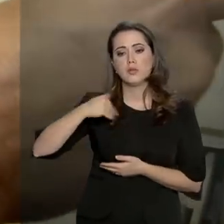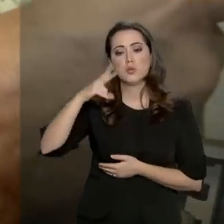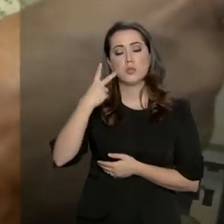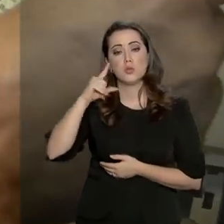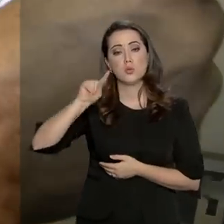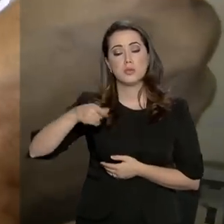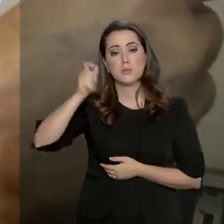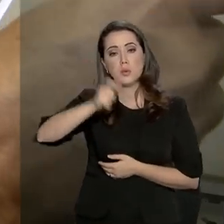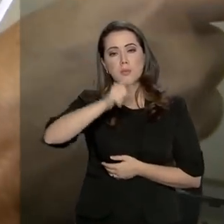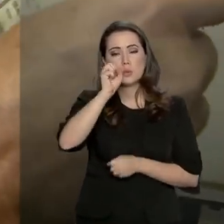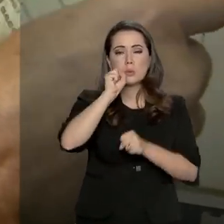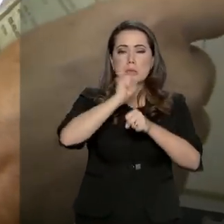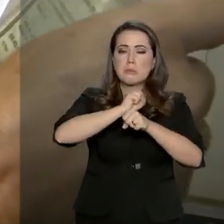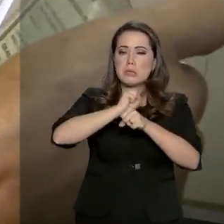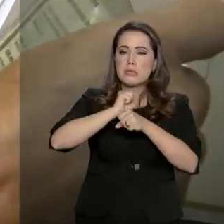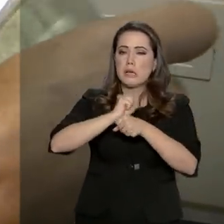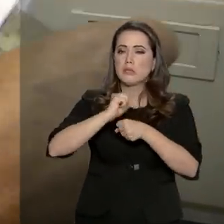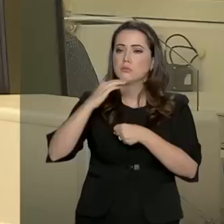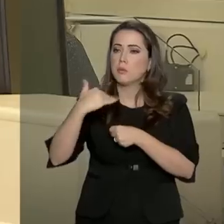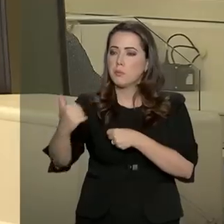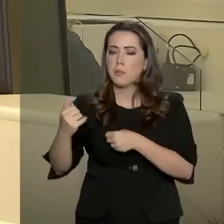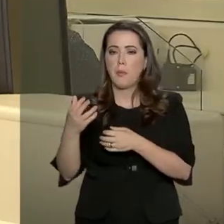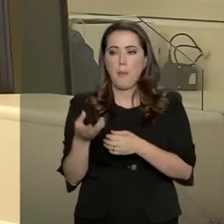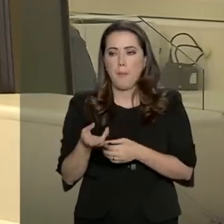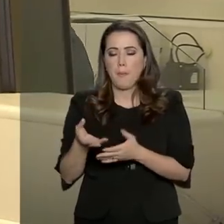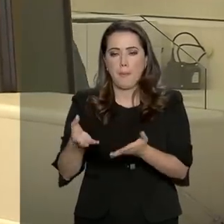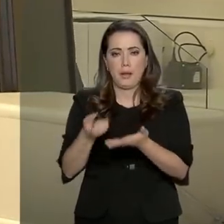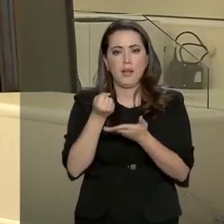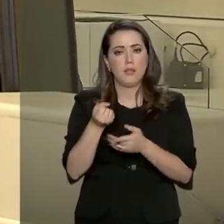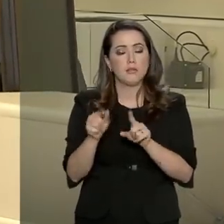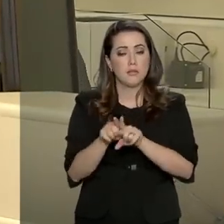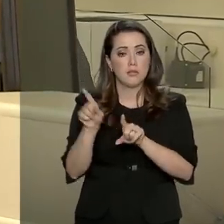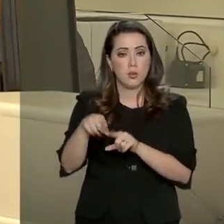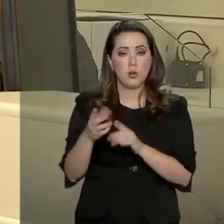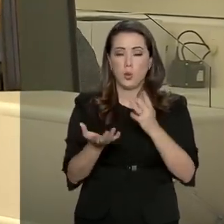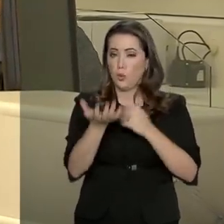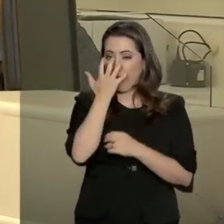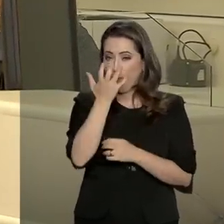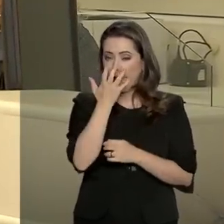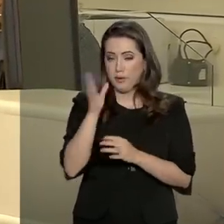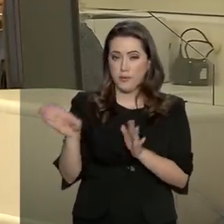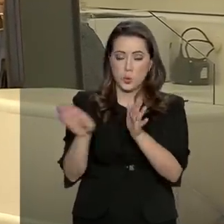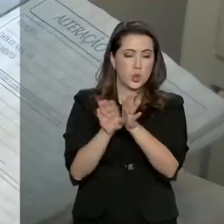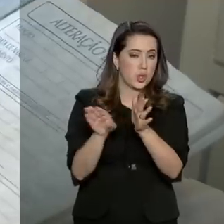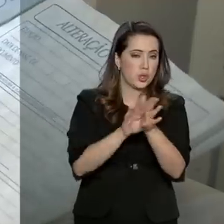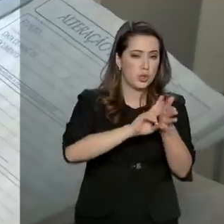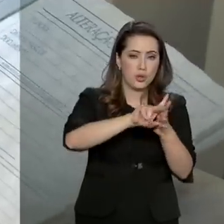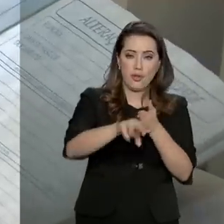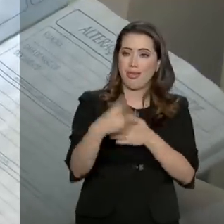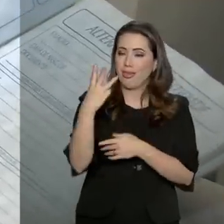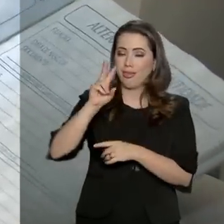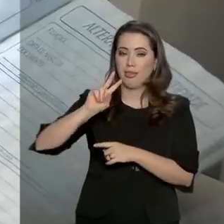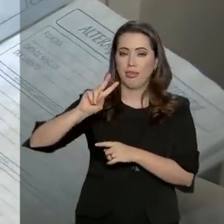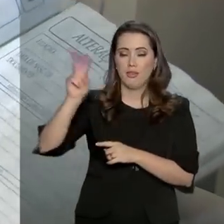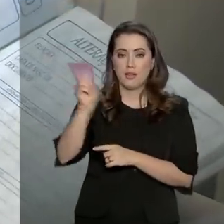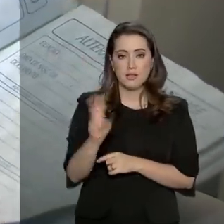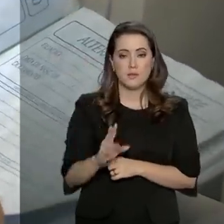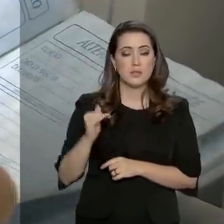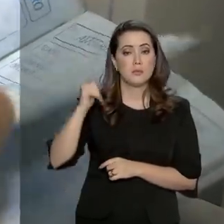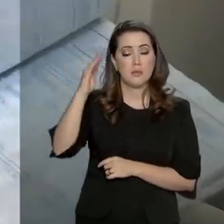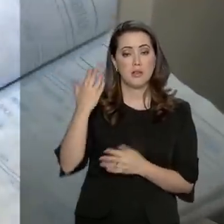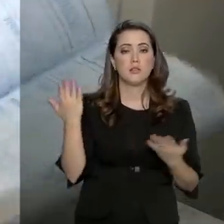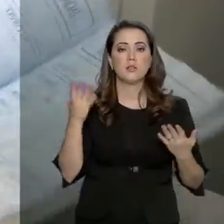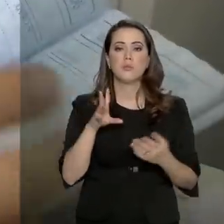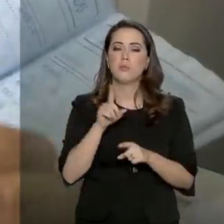2 mil pessoas aguardavam para ser retirados. No Carnaval, a quantidade de documentos que chega por aqui triplica, mas o serviço